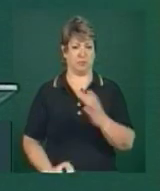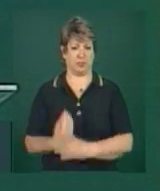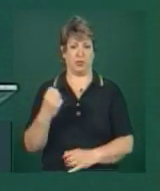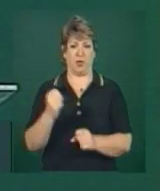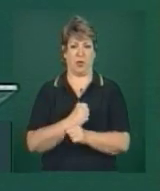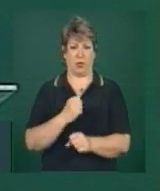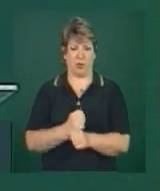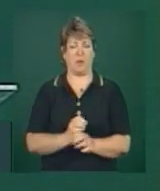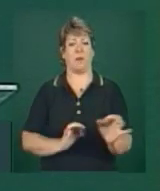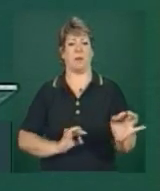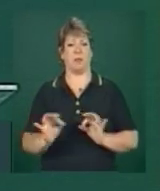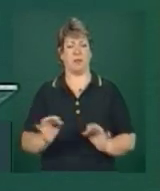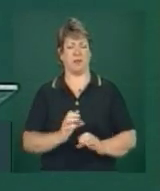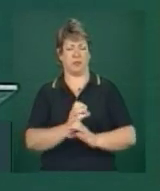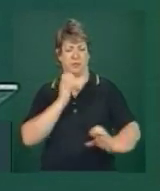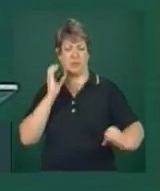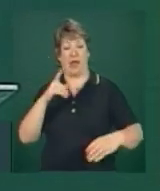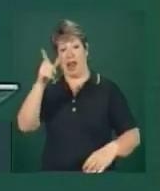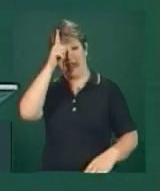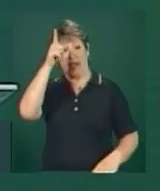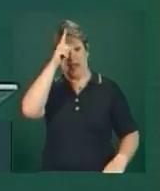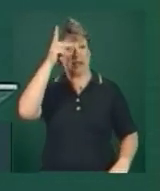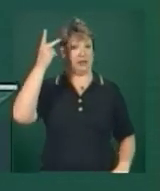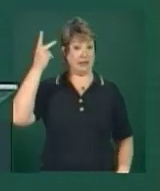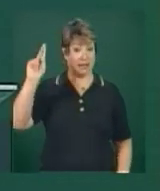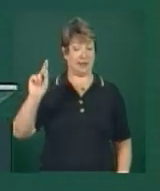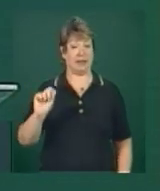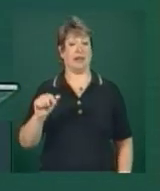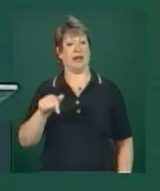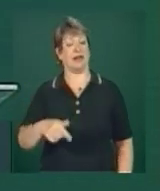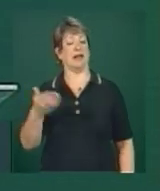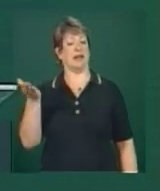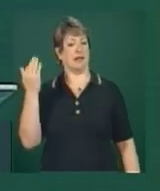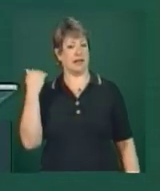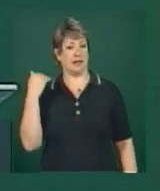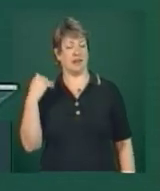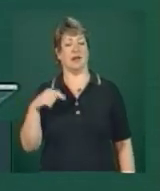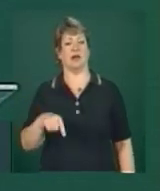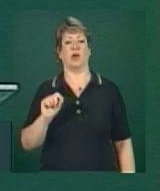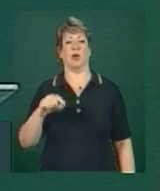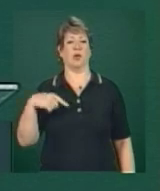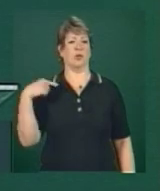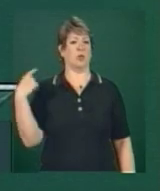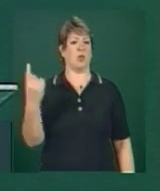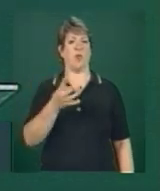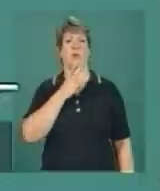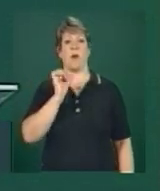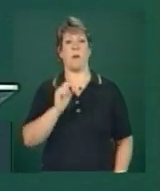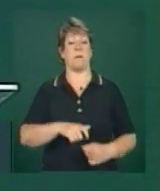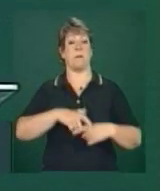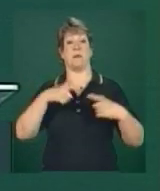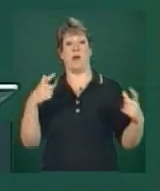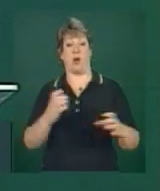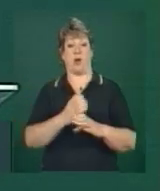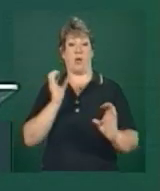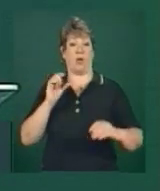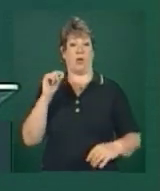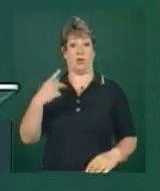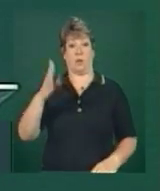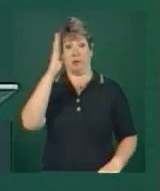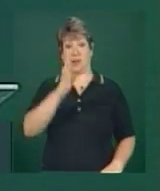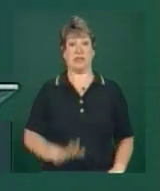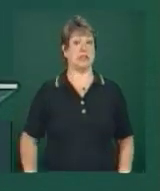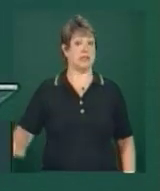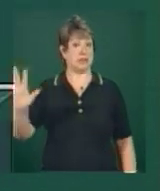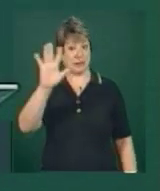projetada por engenheiros alemães, era na época considerada a maior obra de engenharia do Brasil.